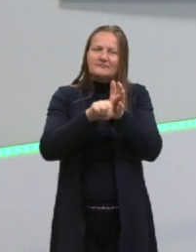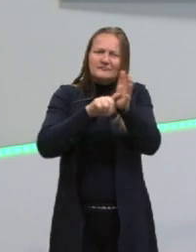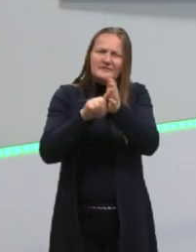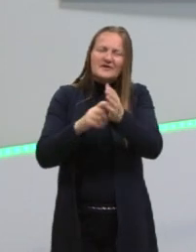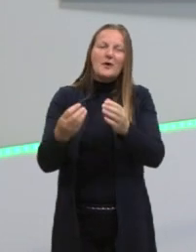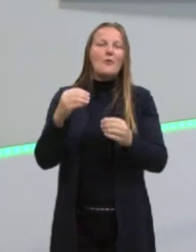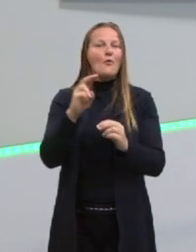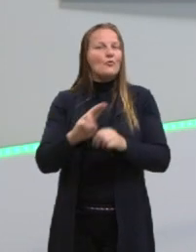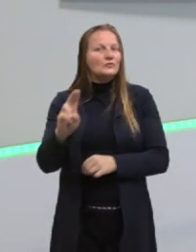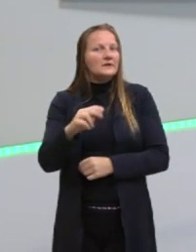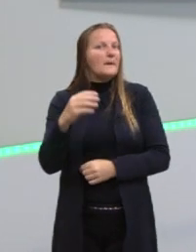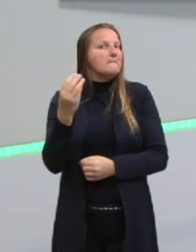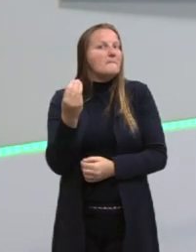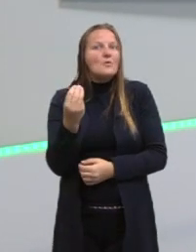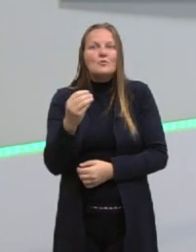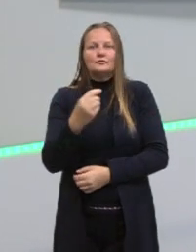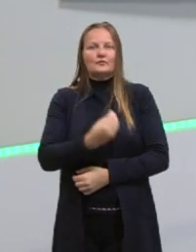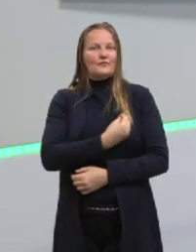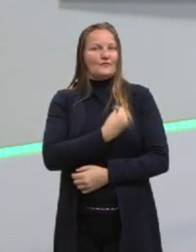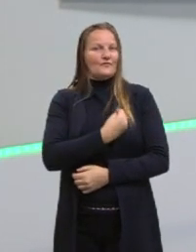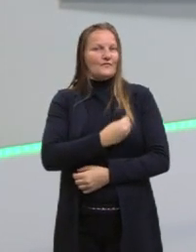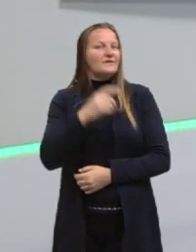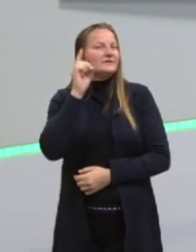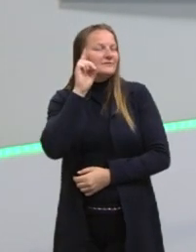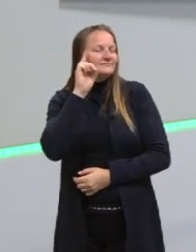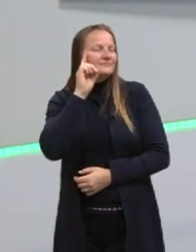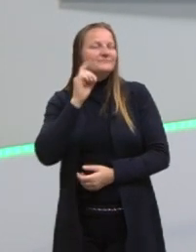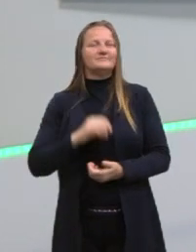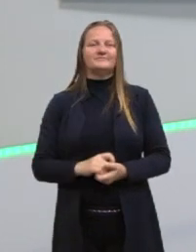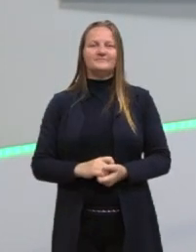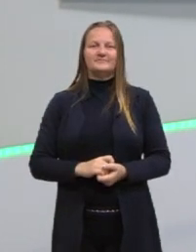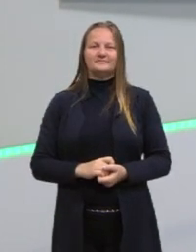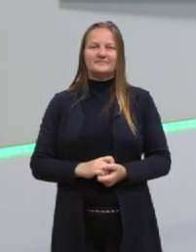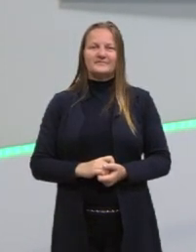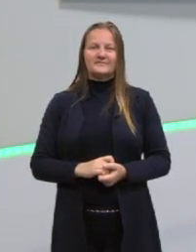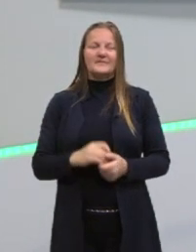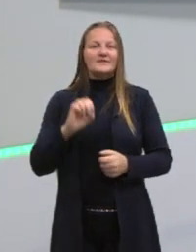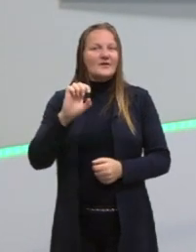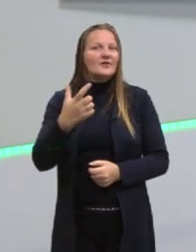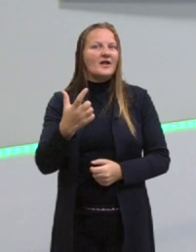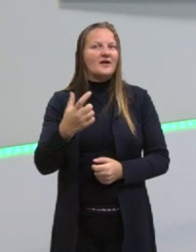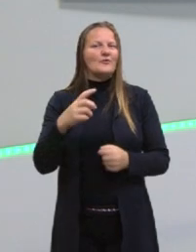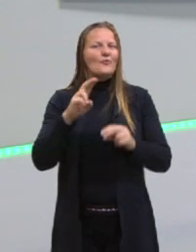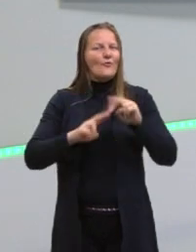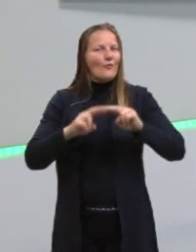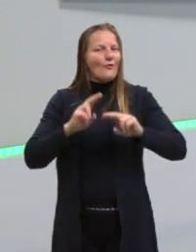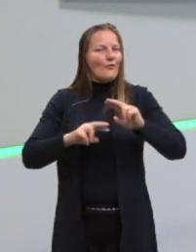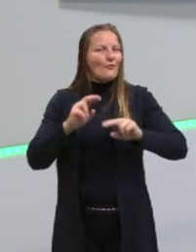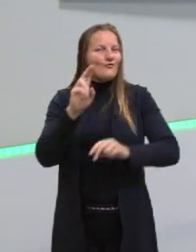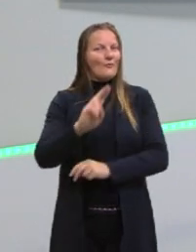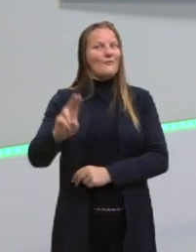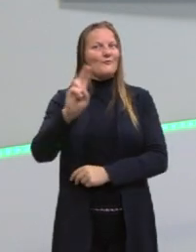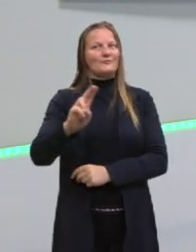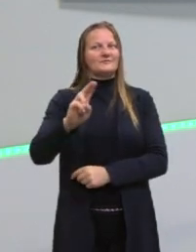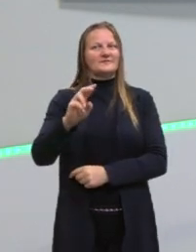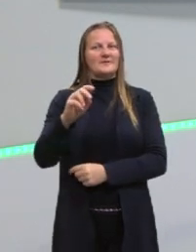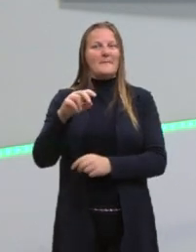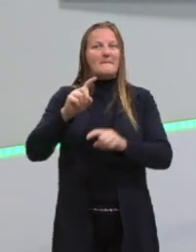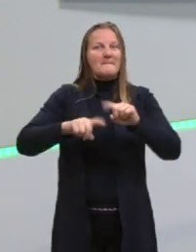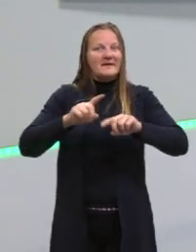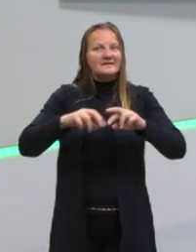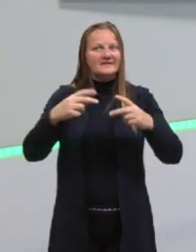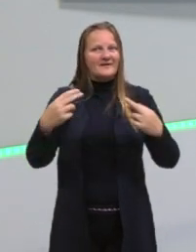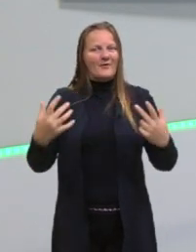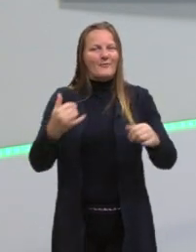super presente aí no nosso dia a dia. Mas, claro, a gente utiliza uma ferramenta que por trás dela tem